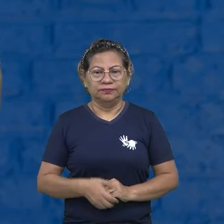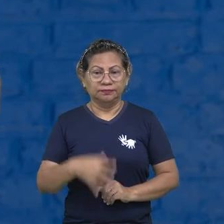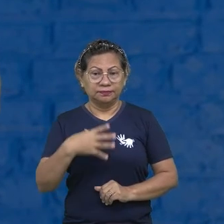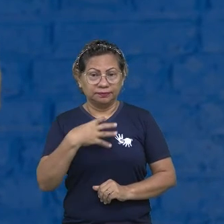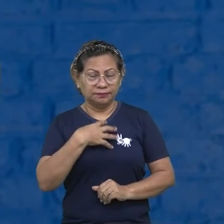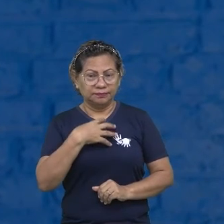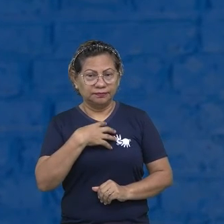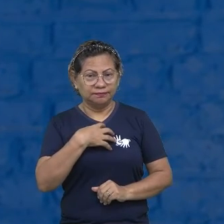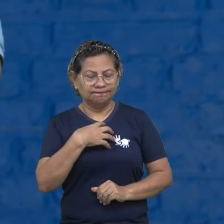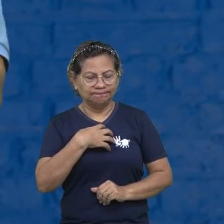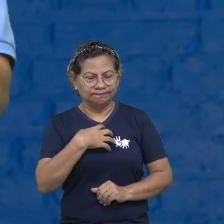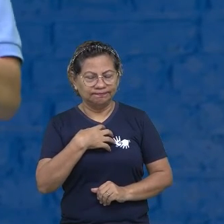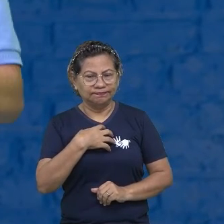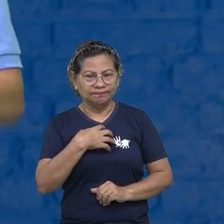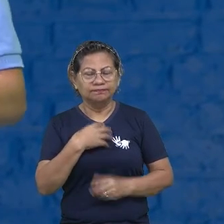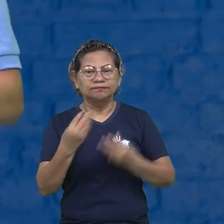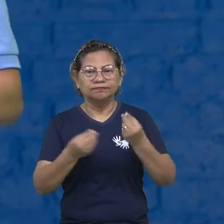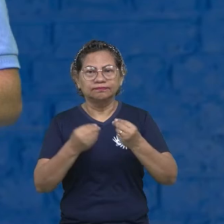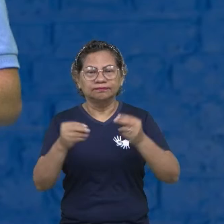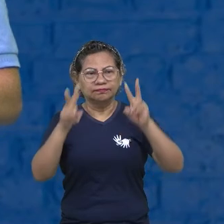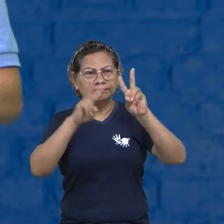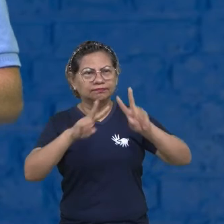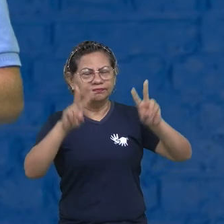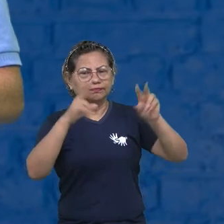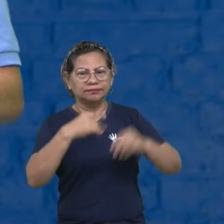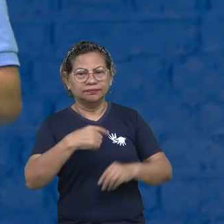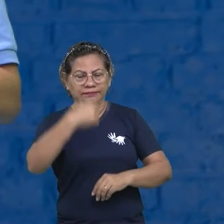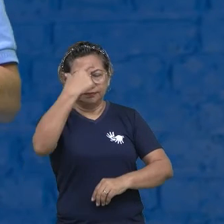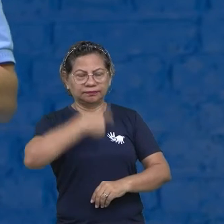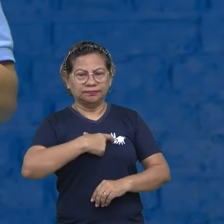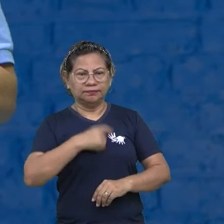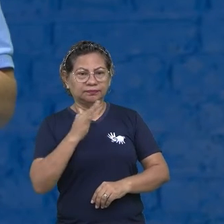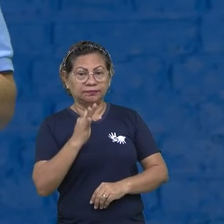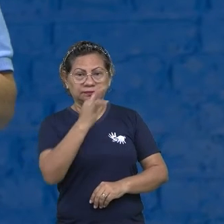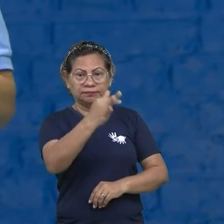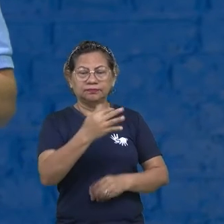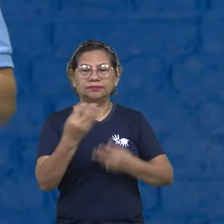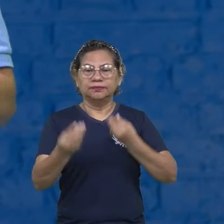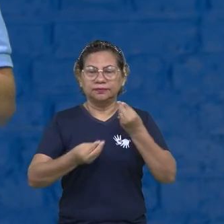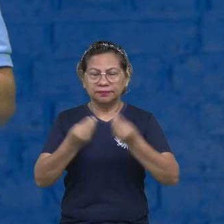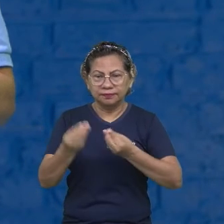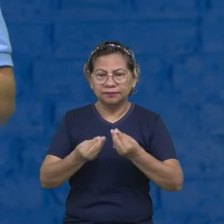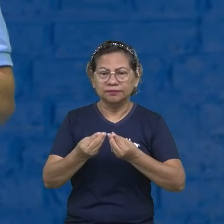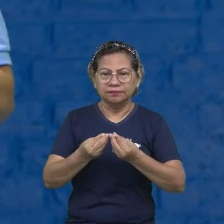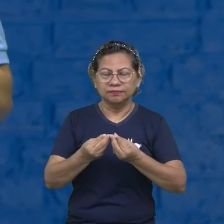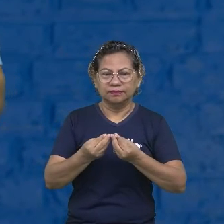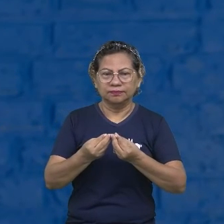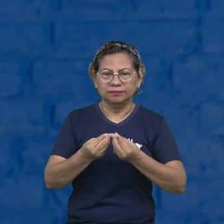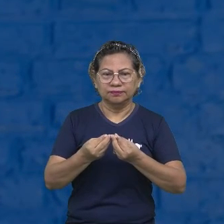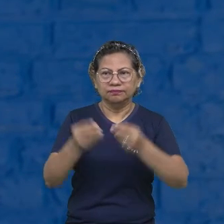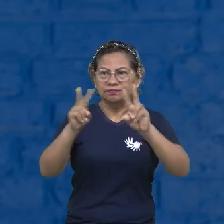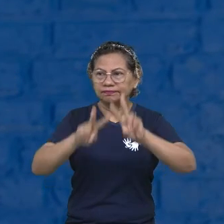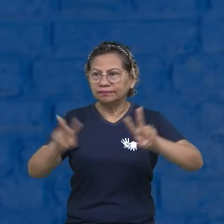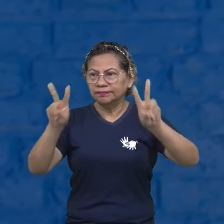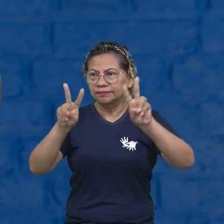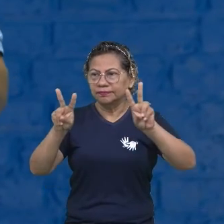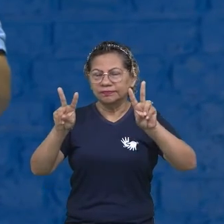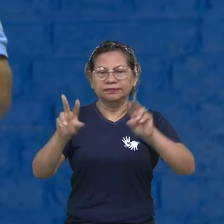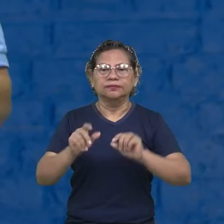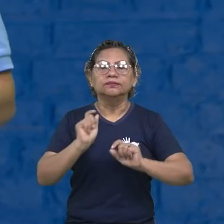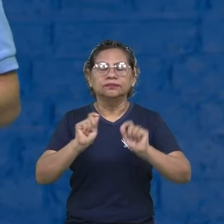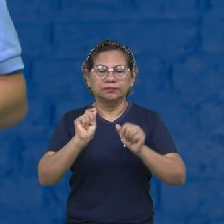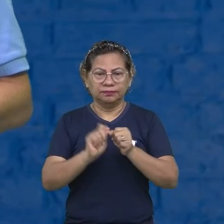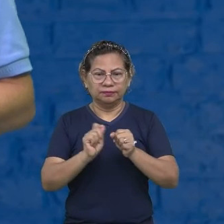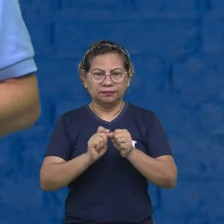futuro? Como eu posso ver o meu futuro? Como eu posso olhar? eu tenho que fazer o quê?